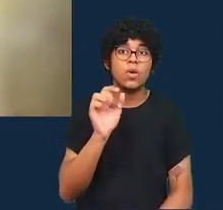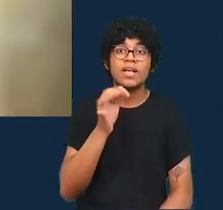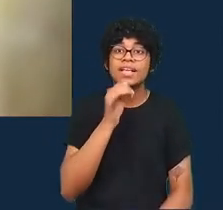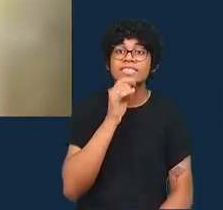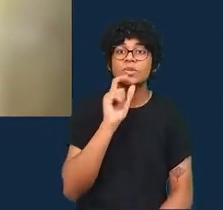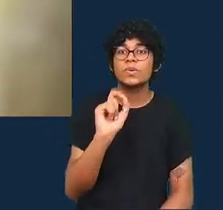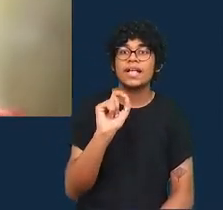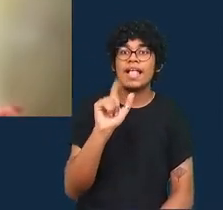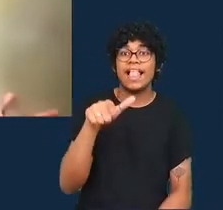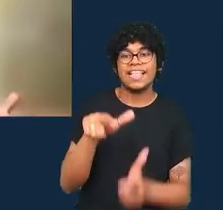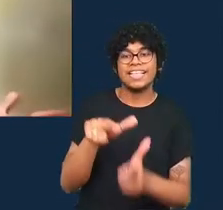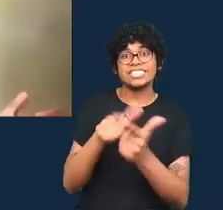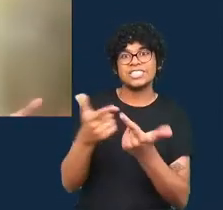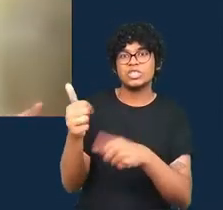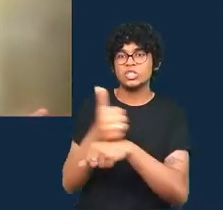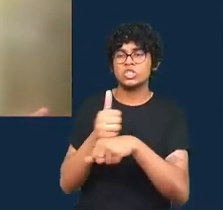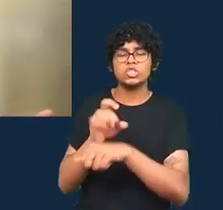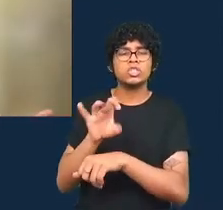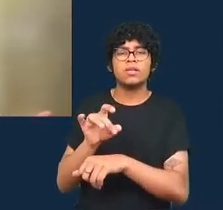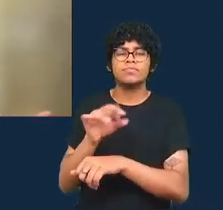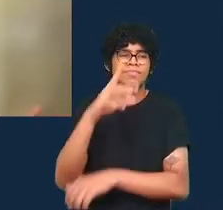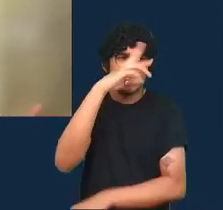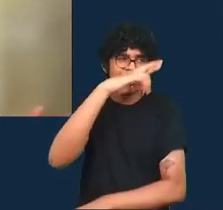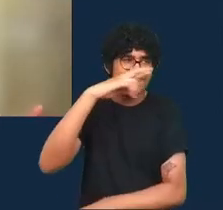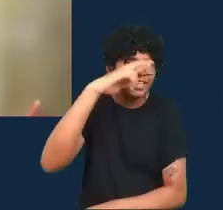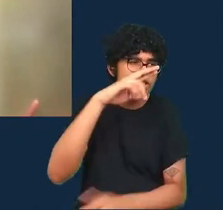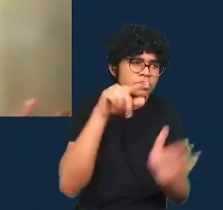só queria fazer uma investigação